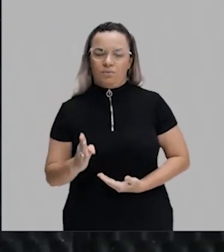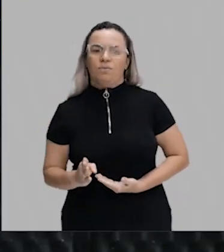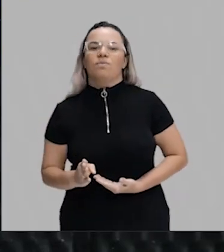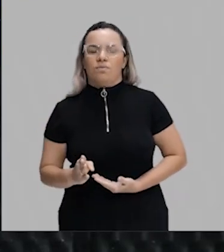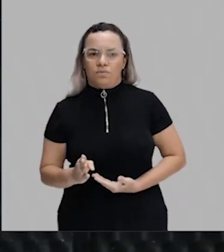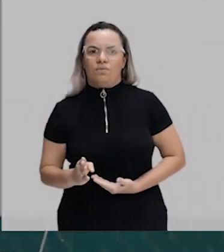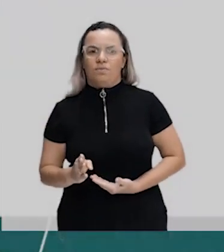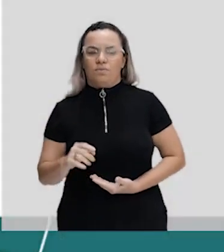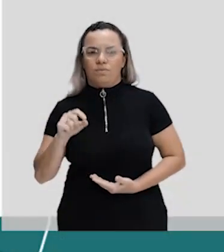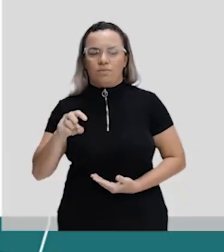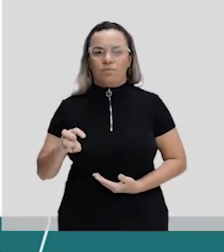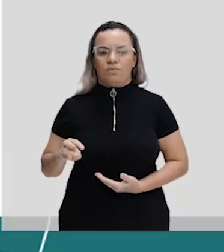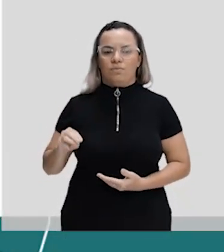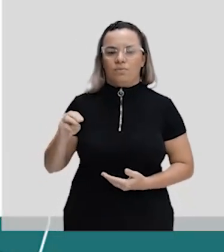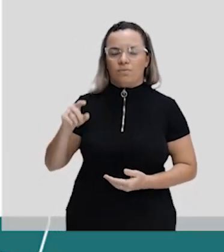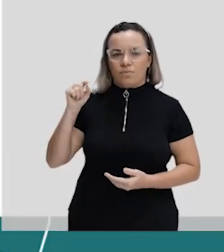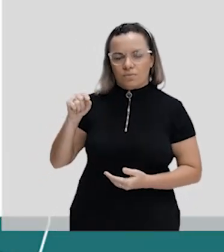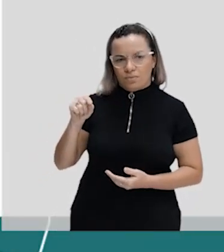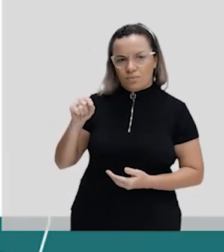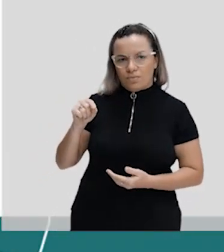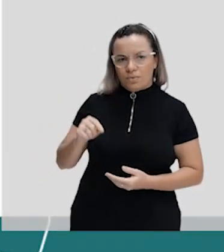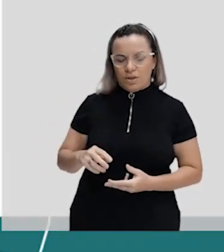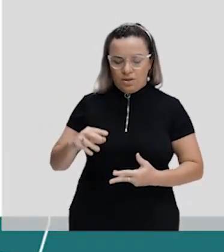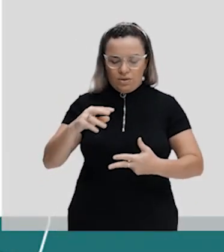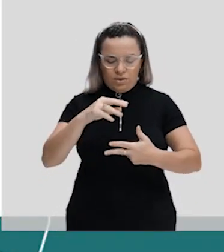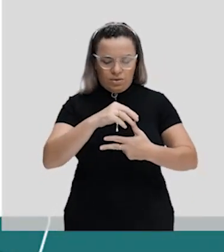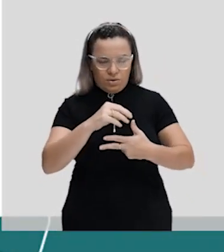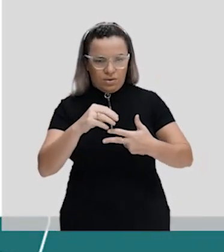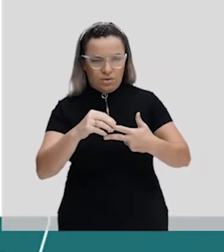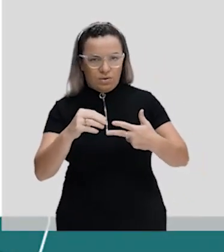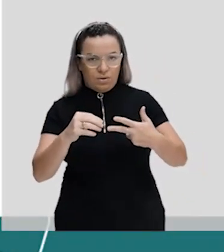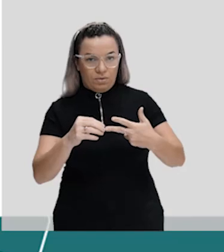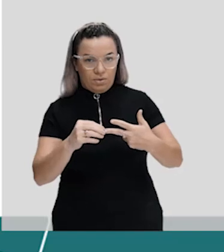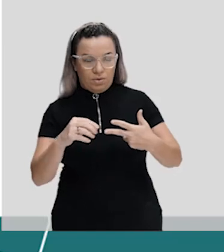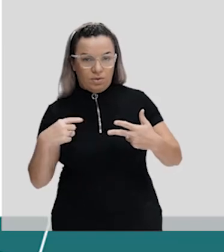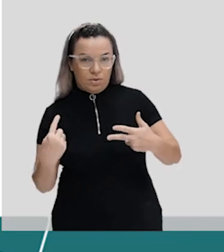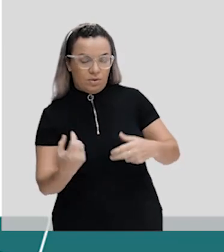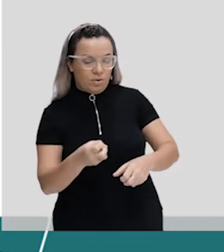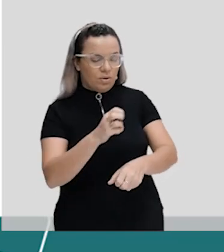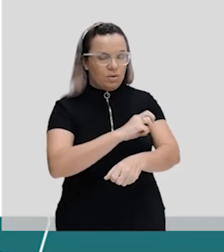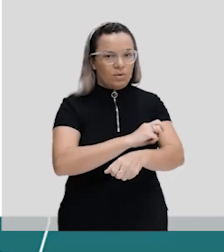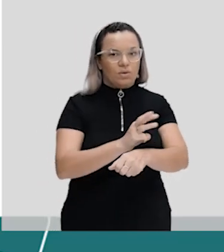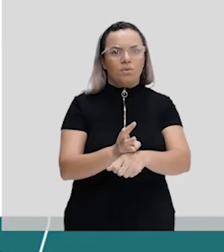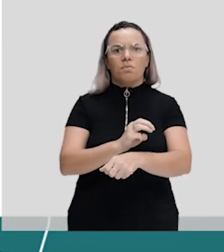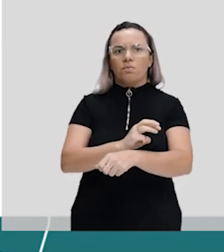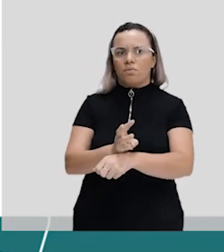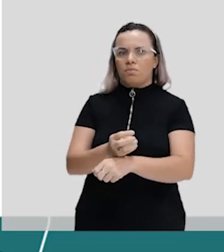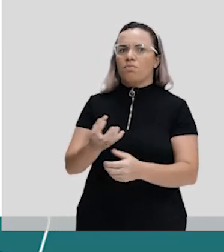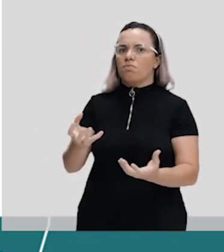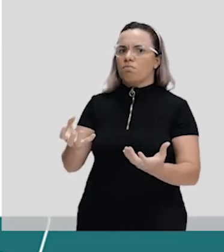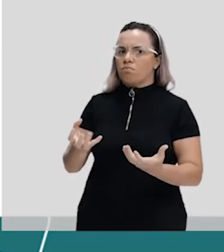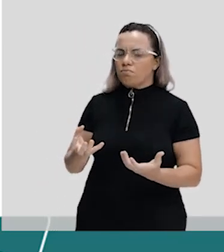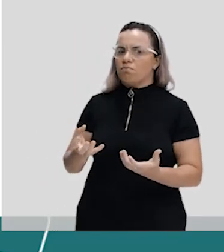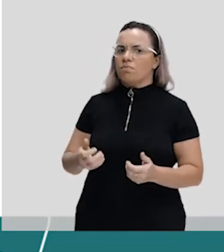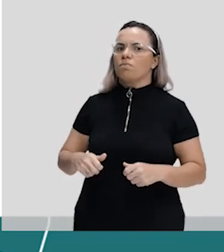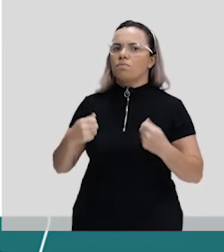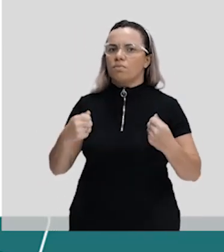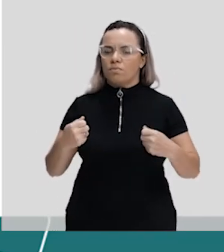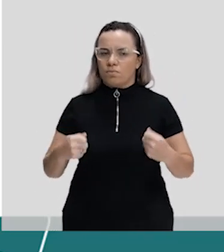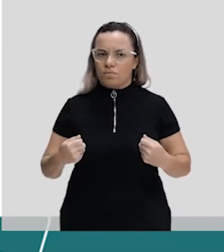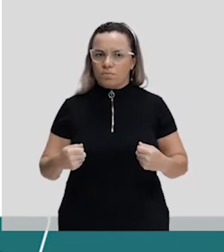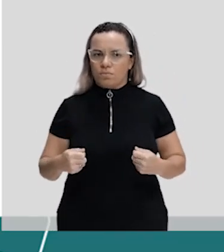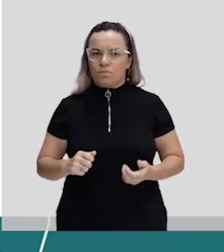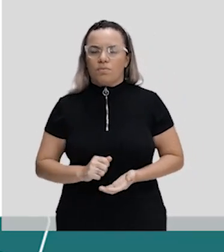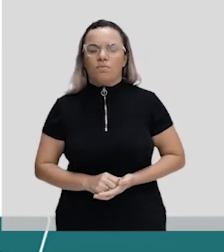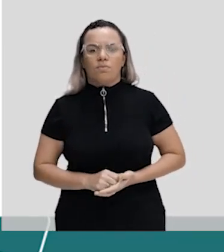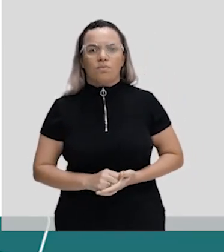galera. Uma temática que a prova do Enem, a prova da nossa UEMA, cobram constantemente. Então tu precisa estar